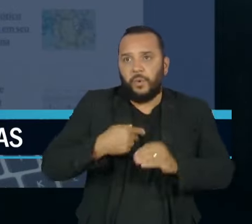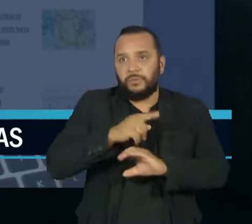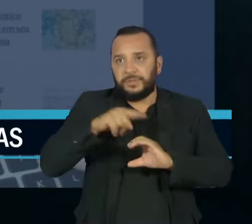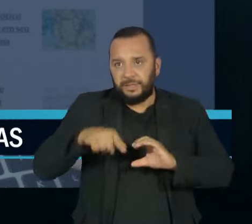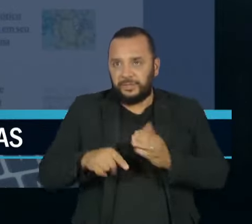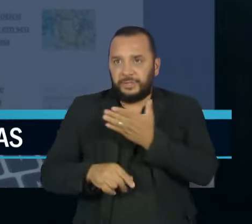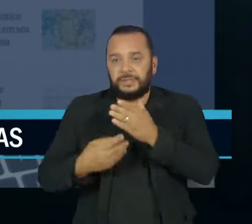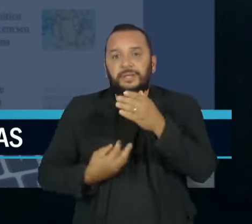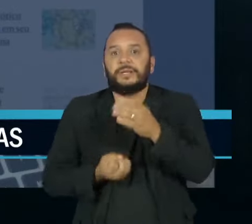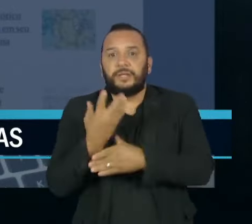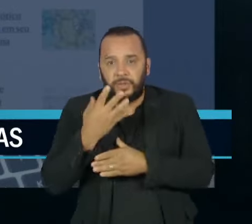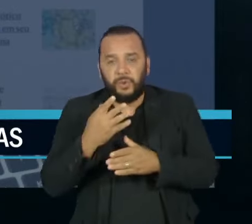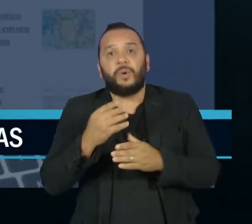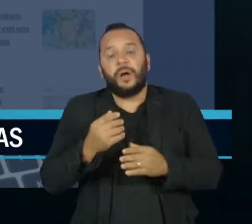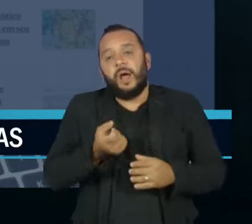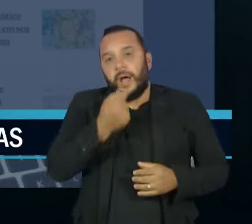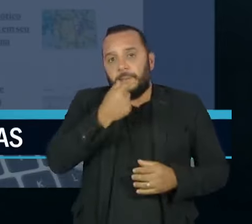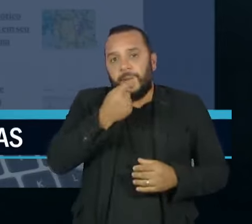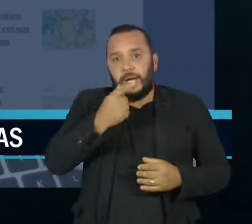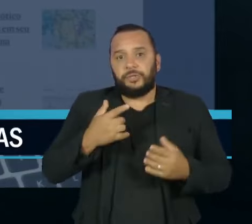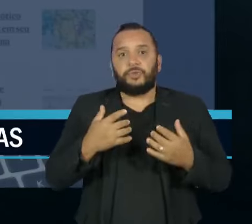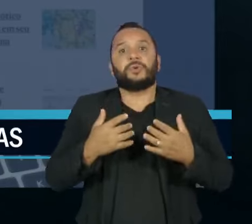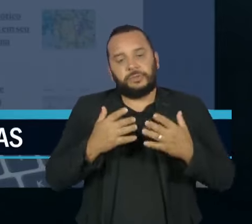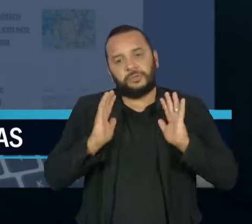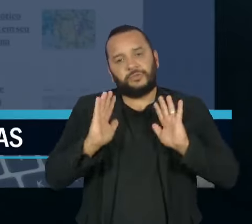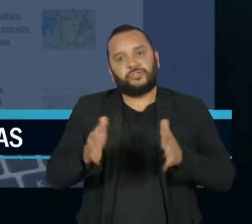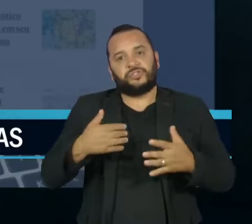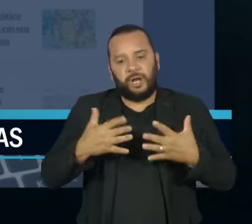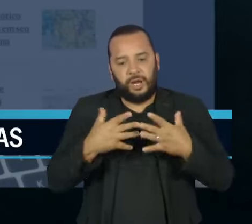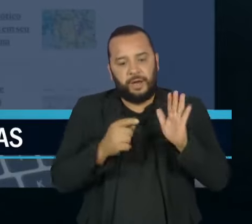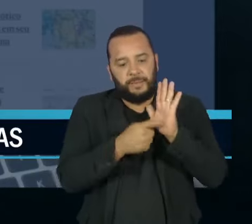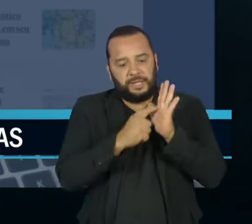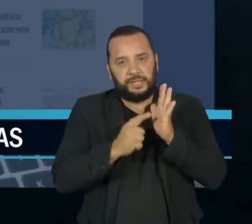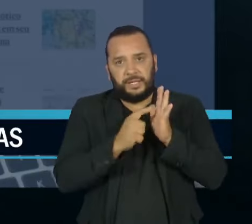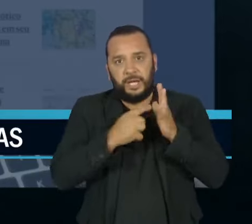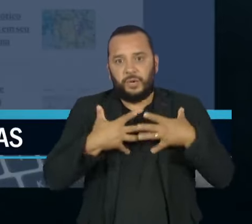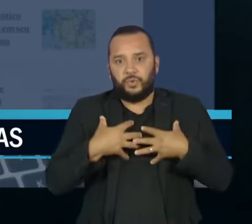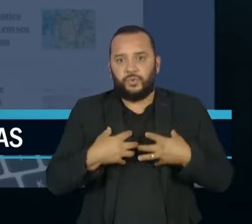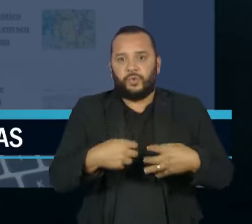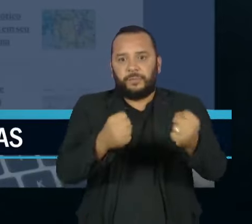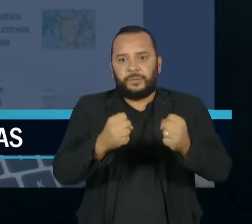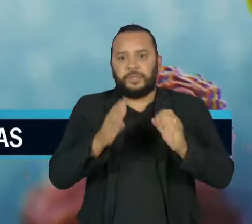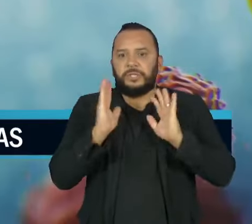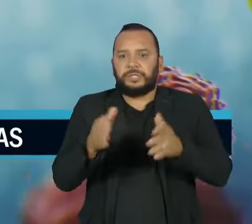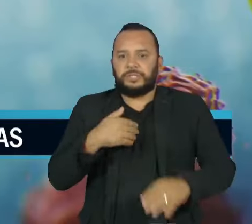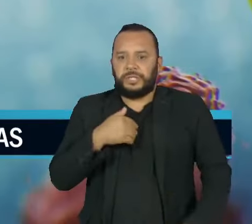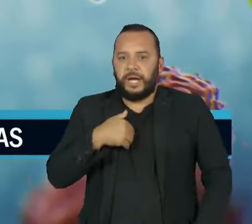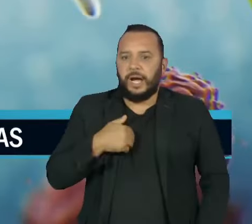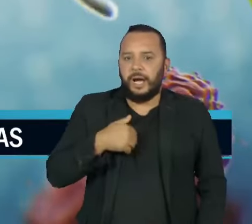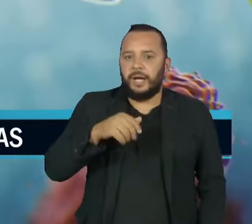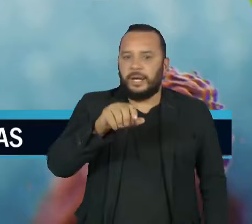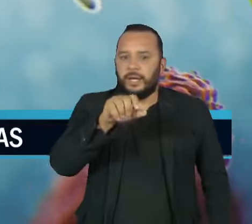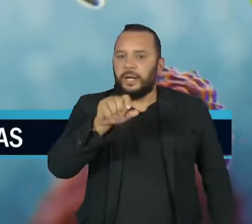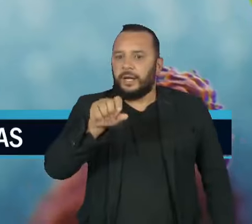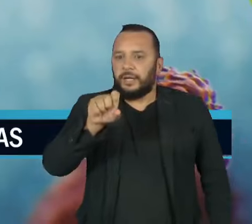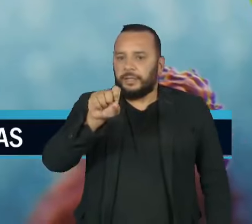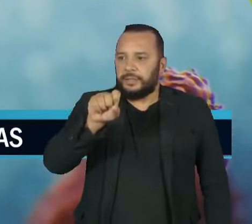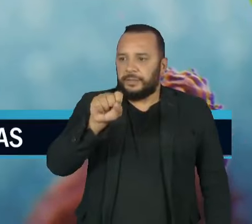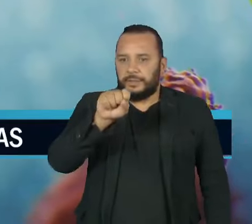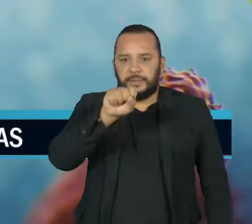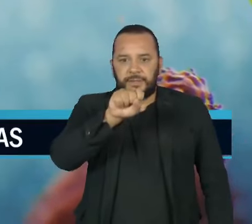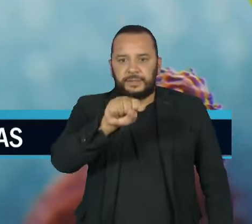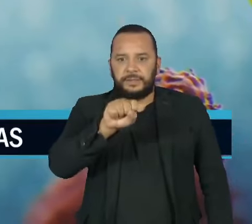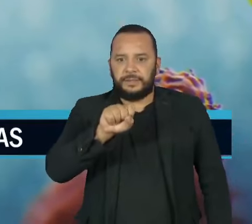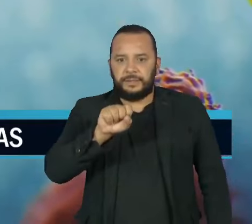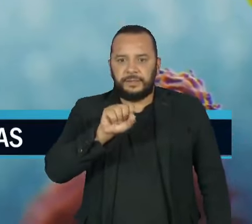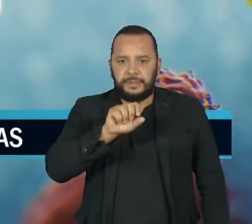antibiótico capaz de deter a superbactéria Acitonebacter baumani, que provoca infecções graves